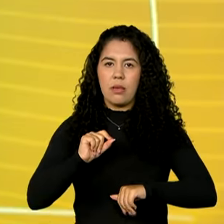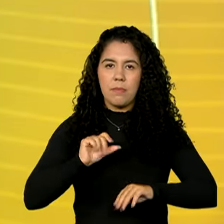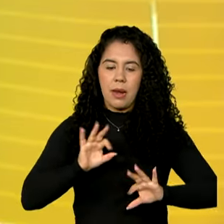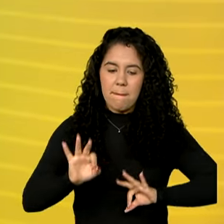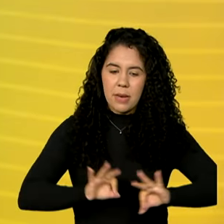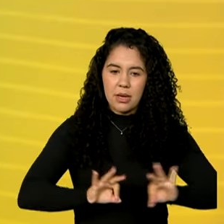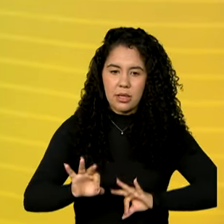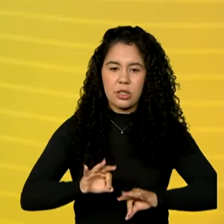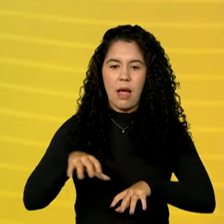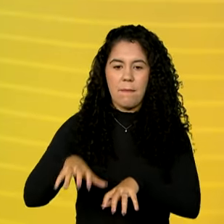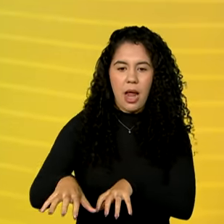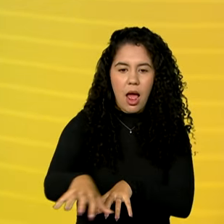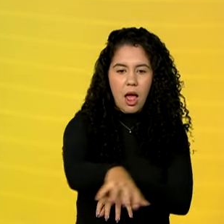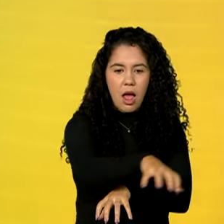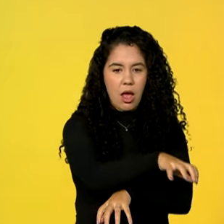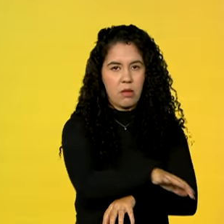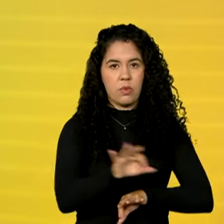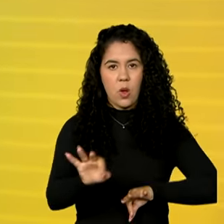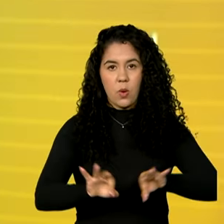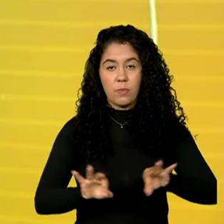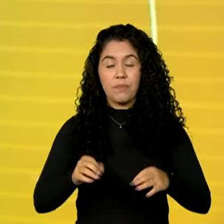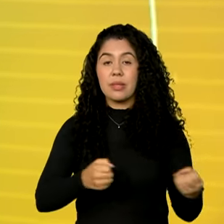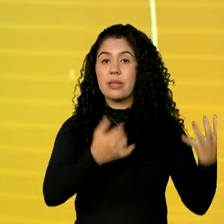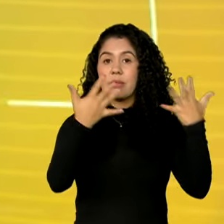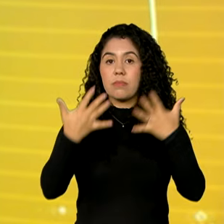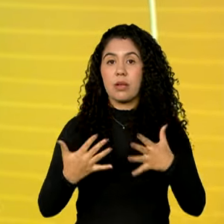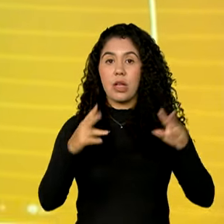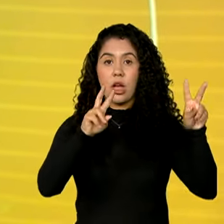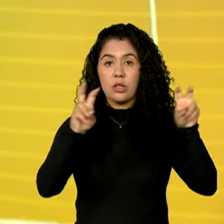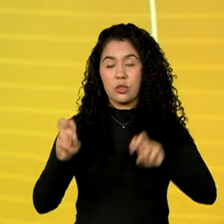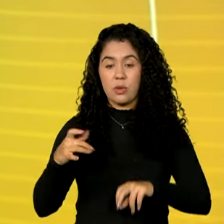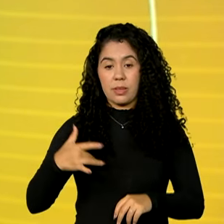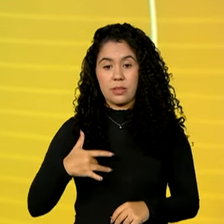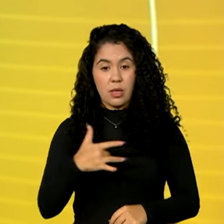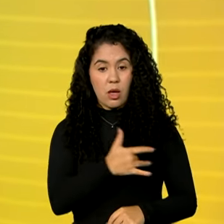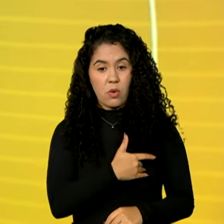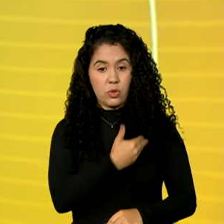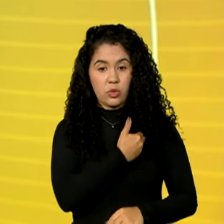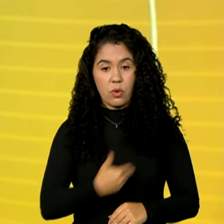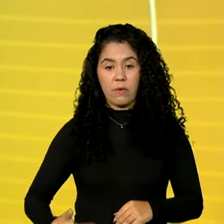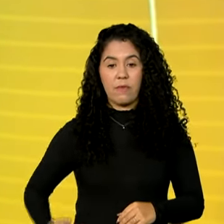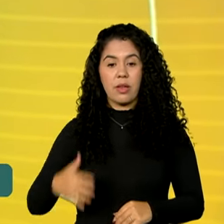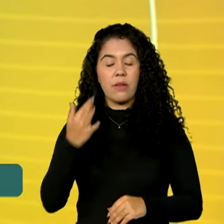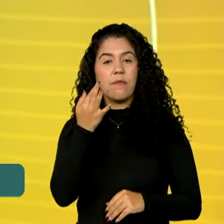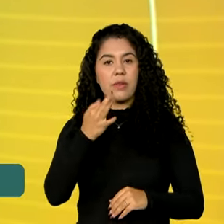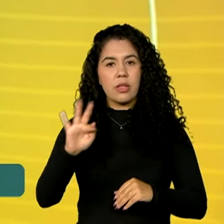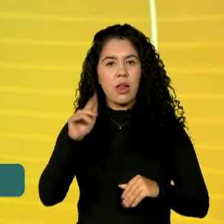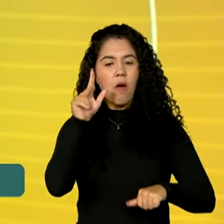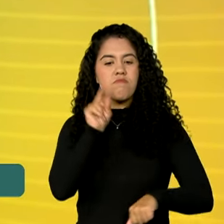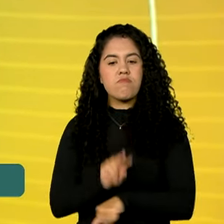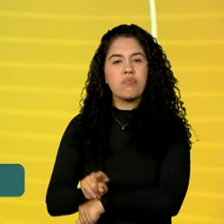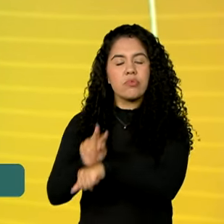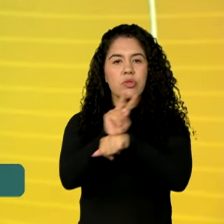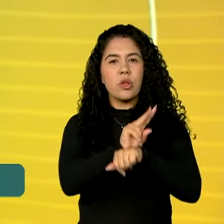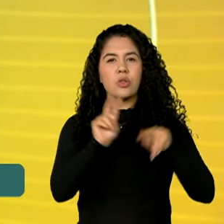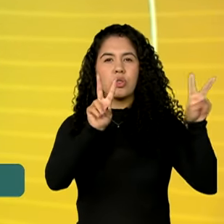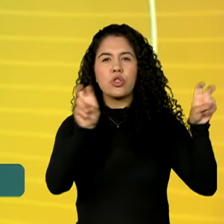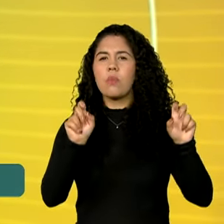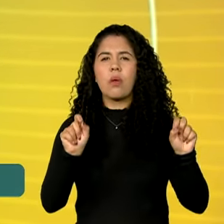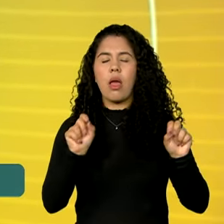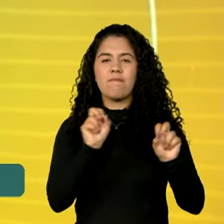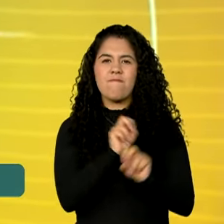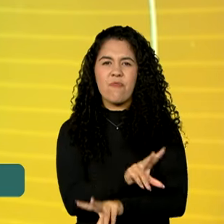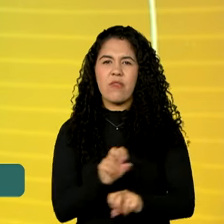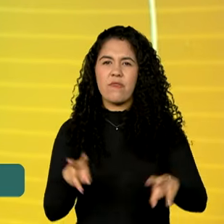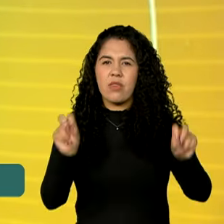Vamos falar agora de saúde. governo federal monitora a circulação de vírus respiratórios e o movimento nas